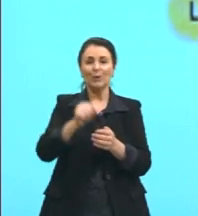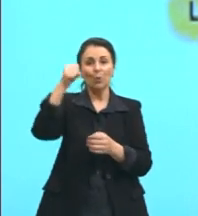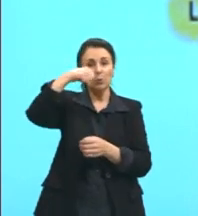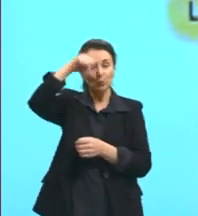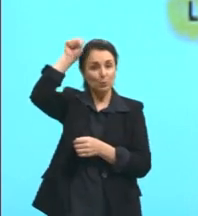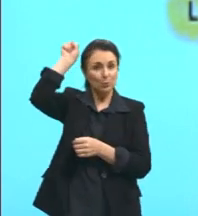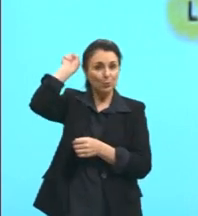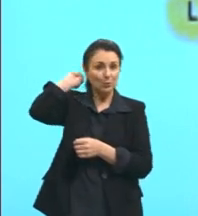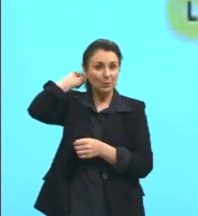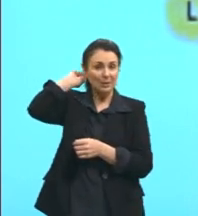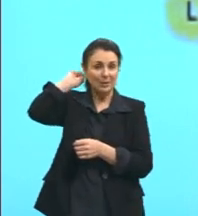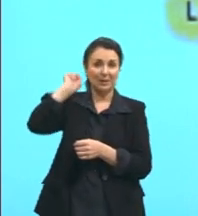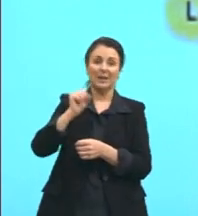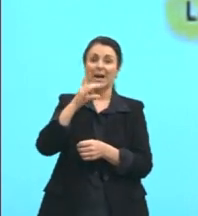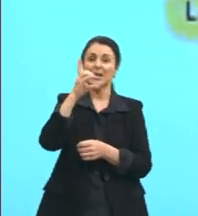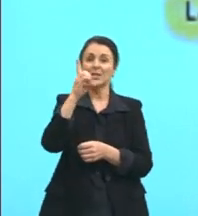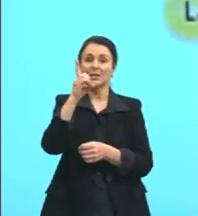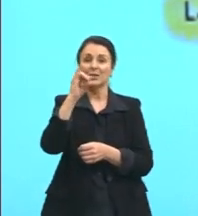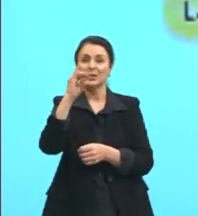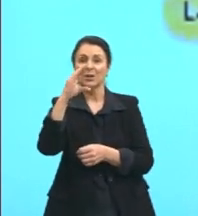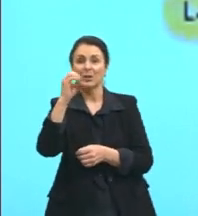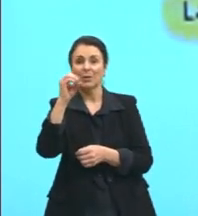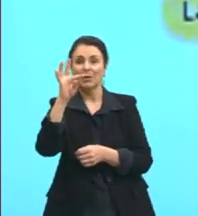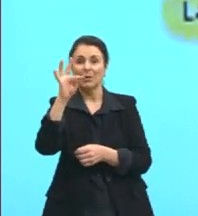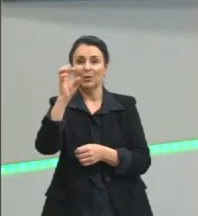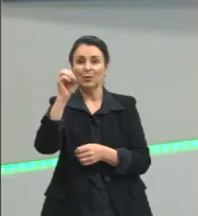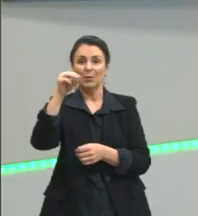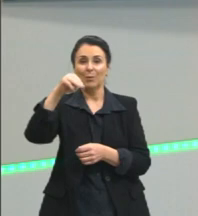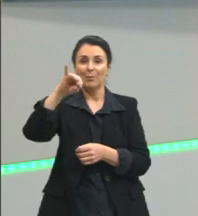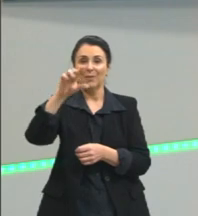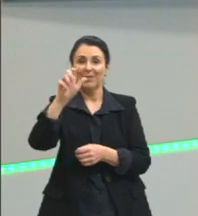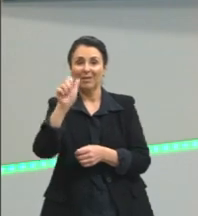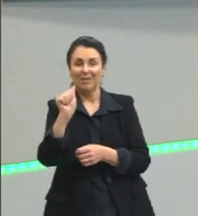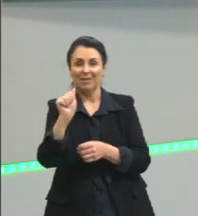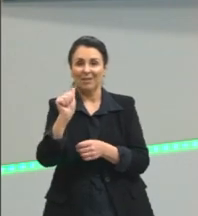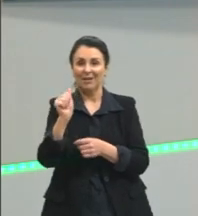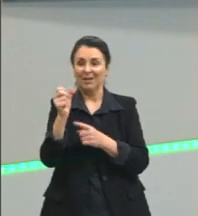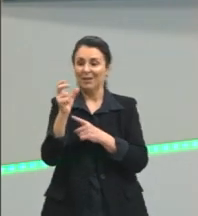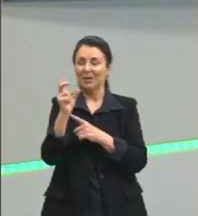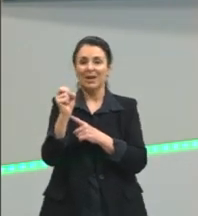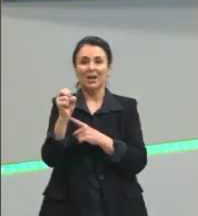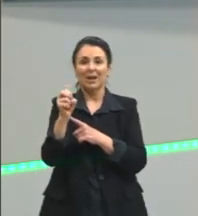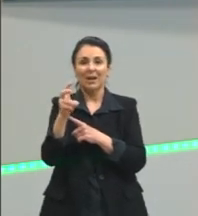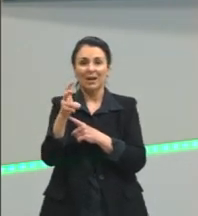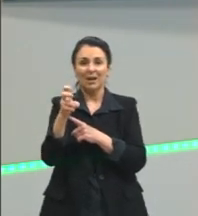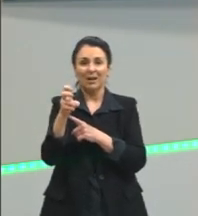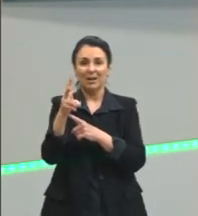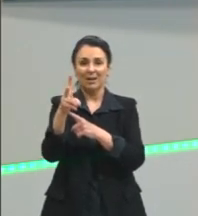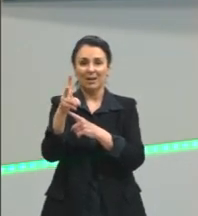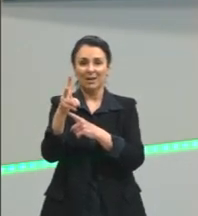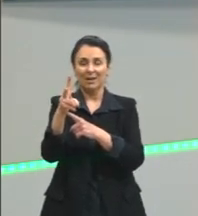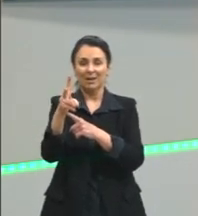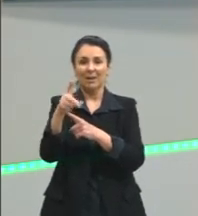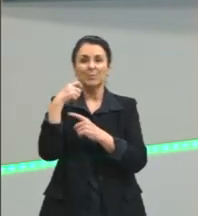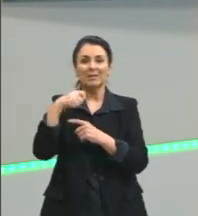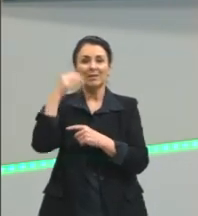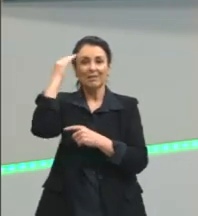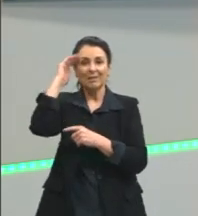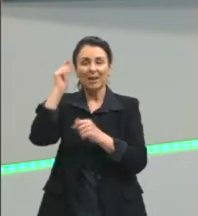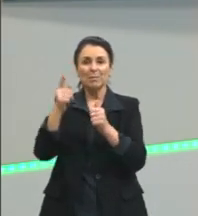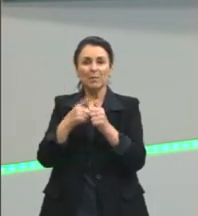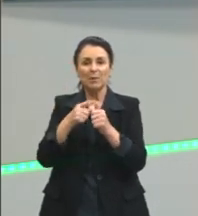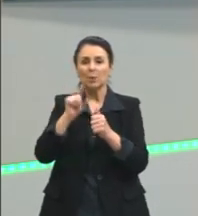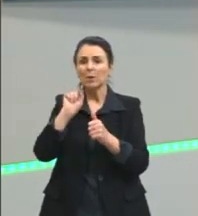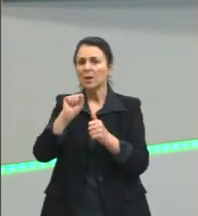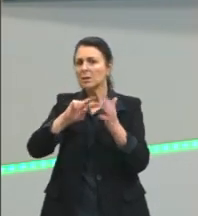Saussure e as dicotomias. Para entender o que são as dicotomias do Saussure, a gente precisa entender primeiro o que é uma